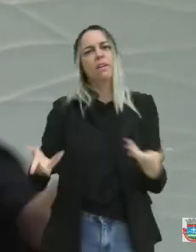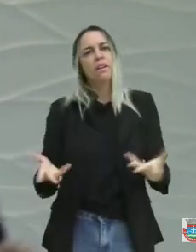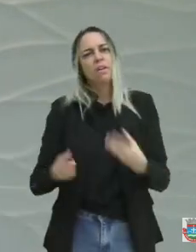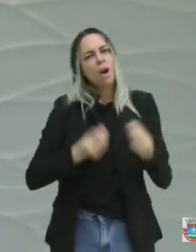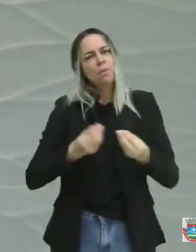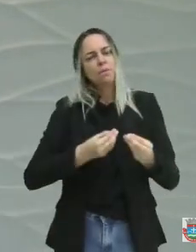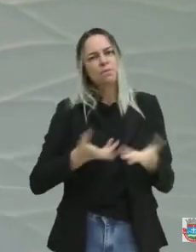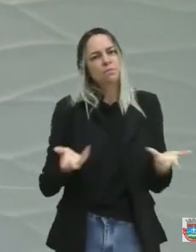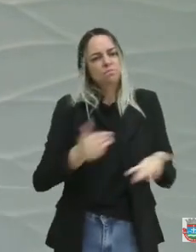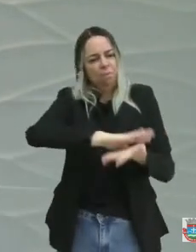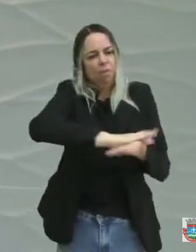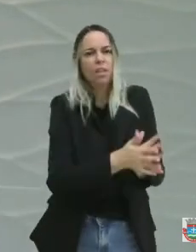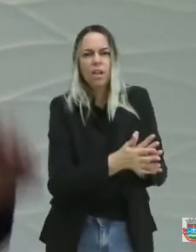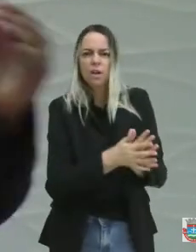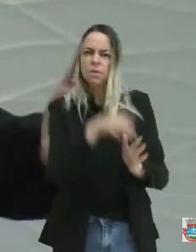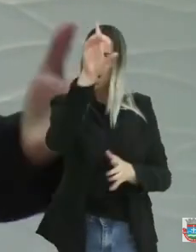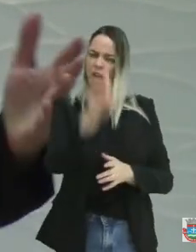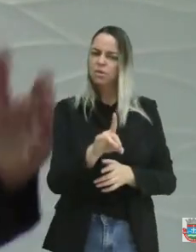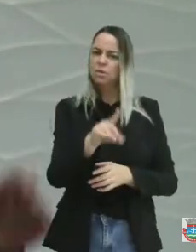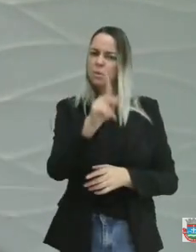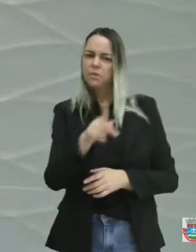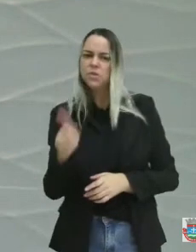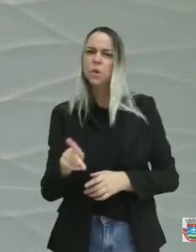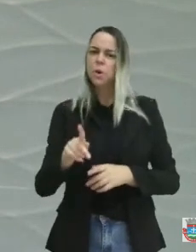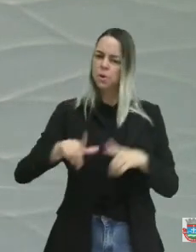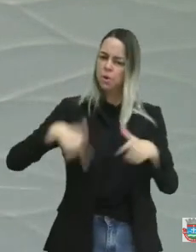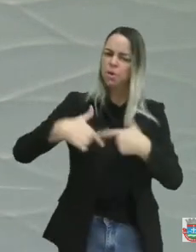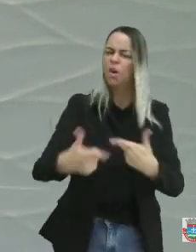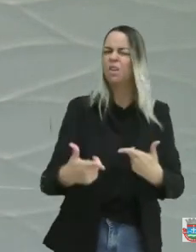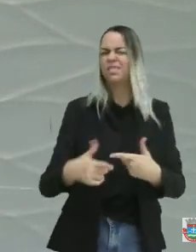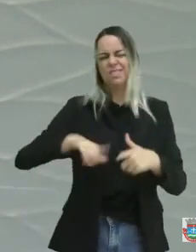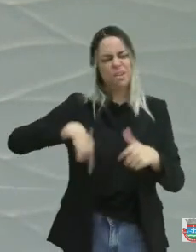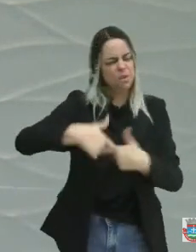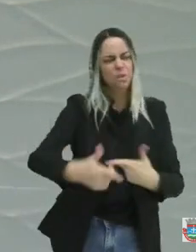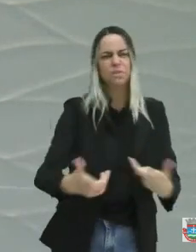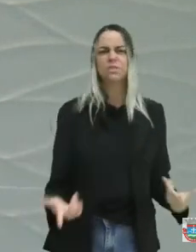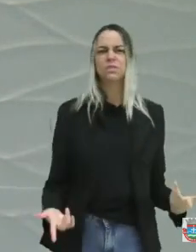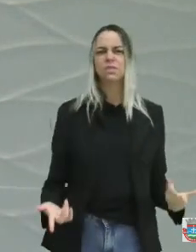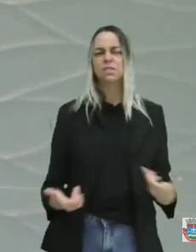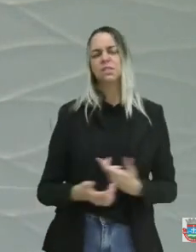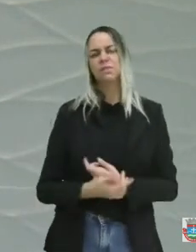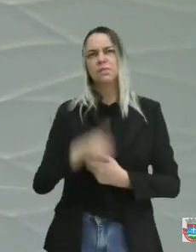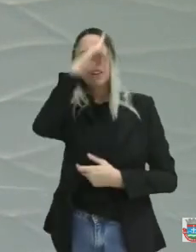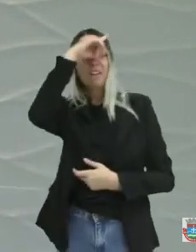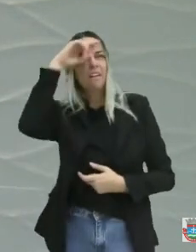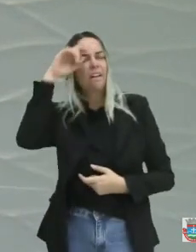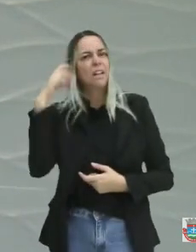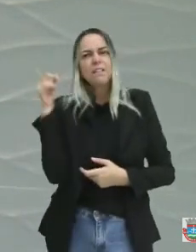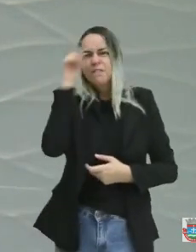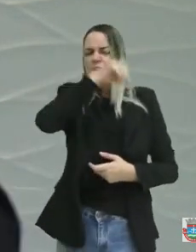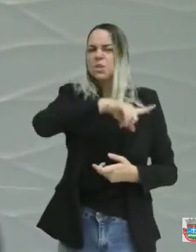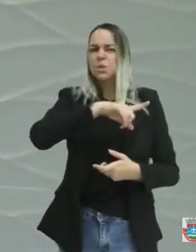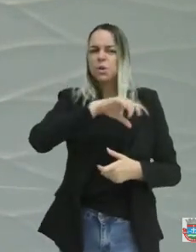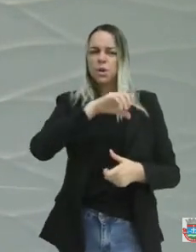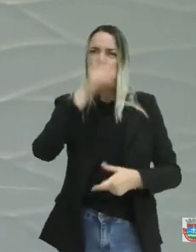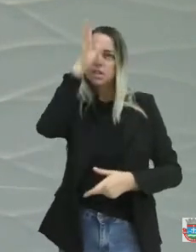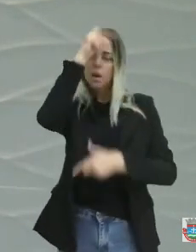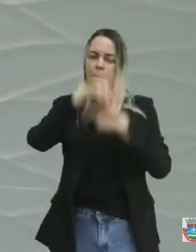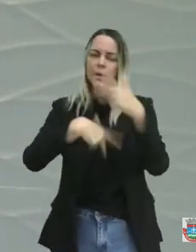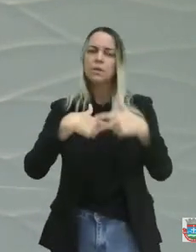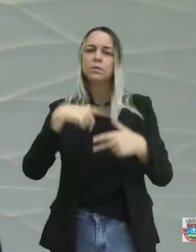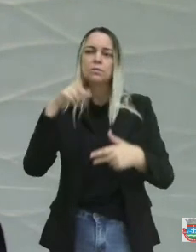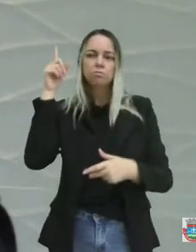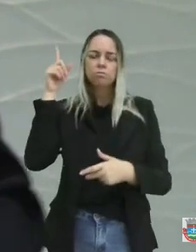apagar o direito de que conquistou com muito sacrifício. Foi essa a mudança de São Bento do UNA, vereadores.